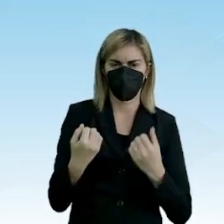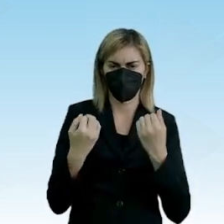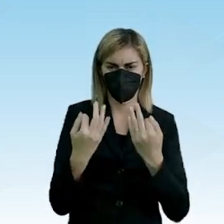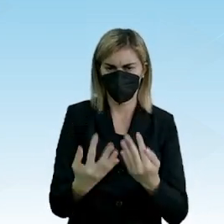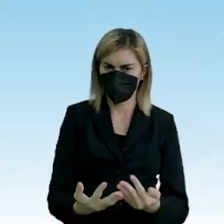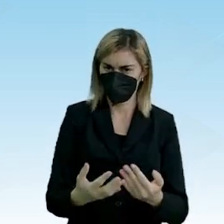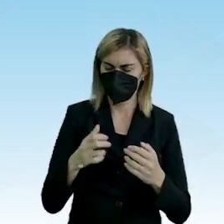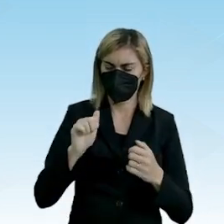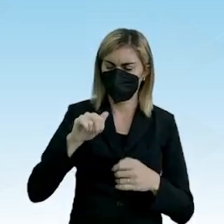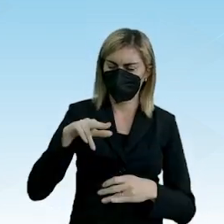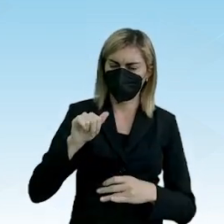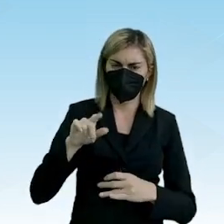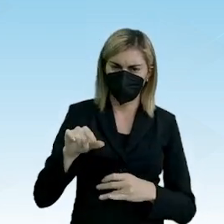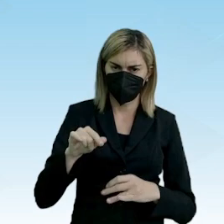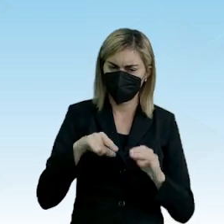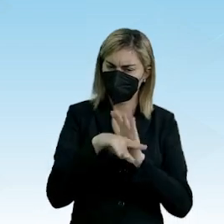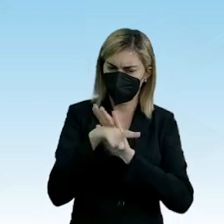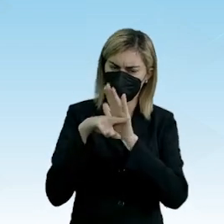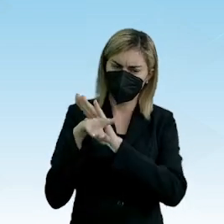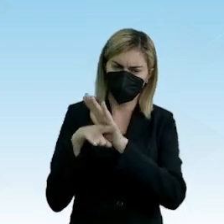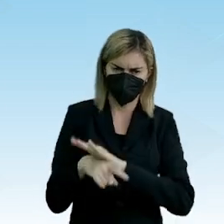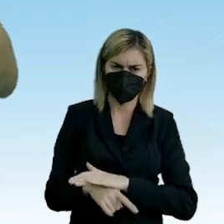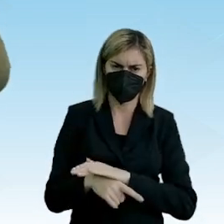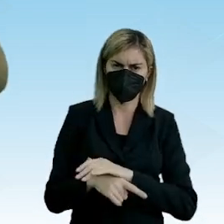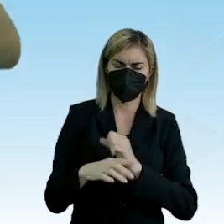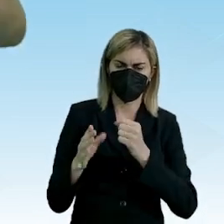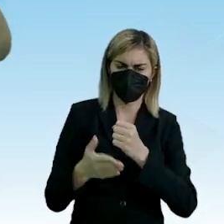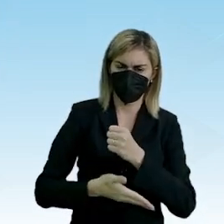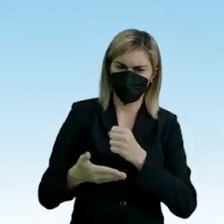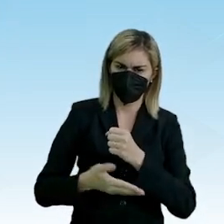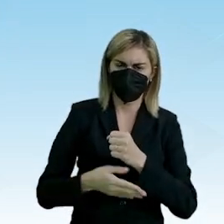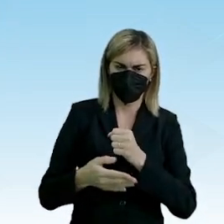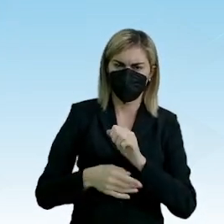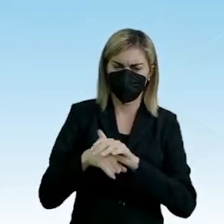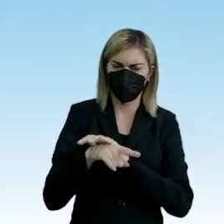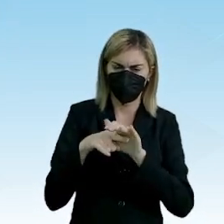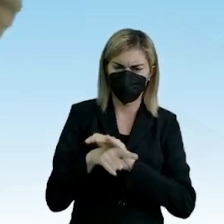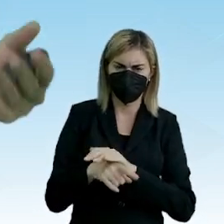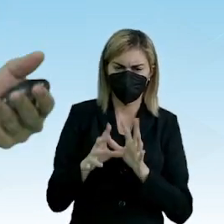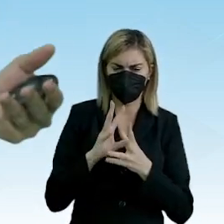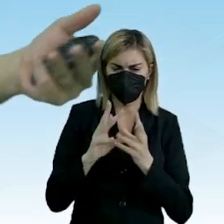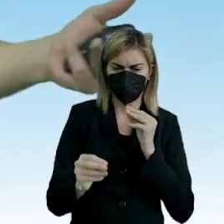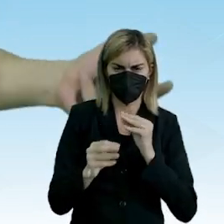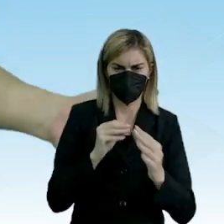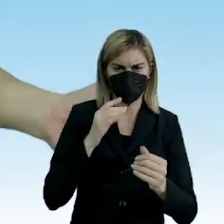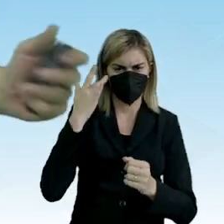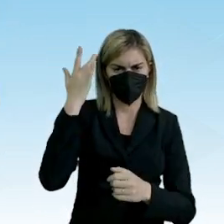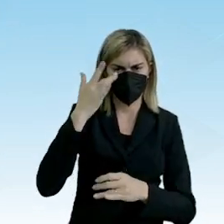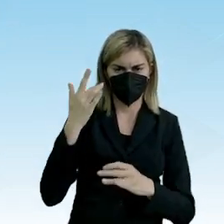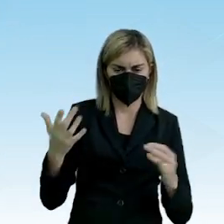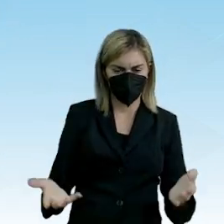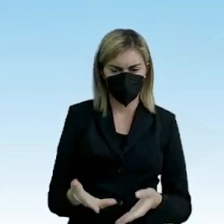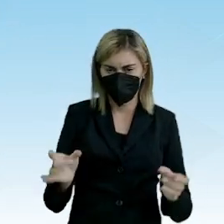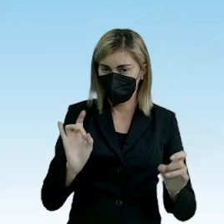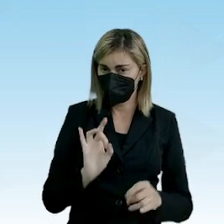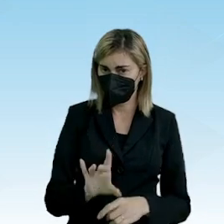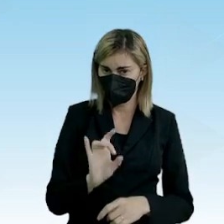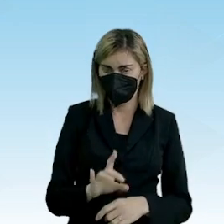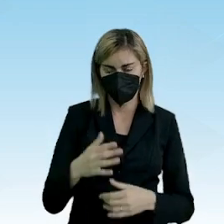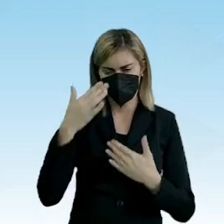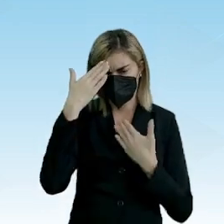analítica, analise, embase, dê um embasamento, fuja do achismo. E, por hoje, é só.